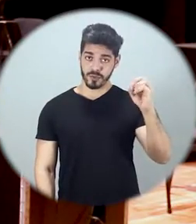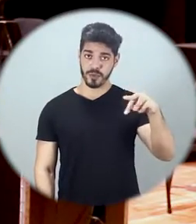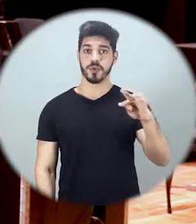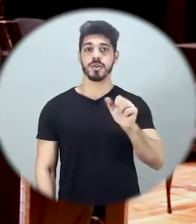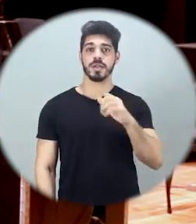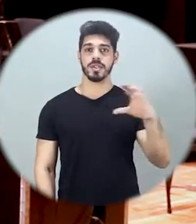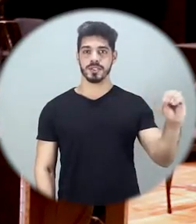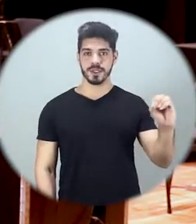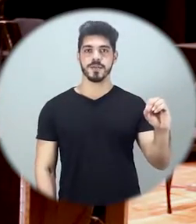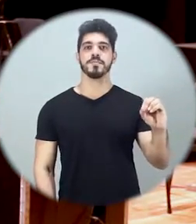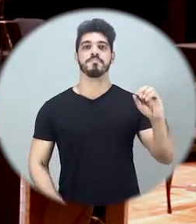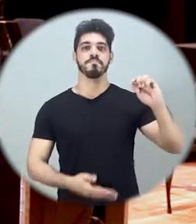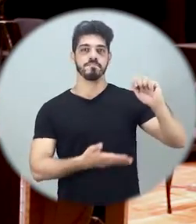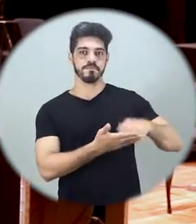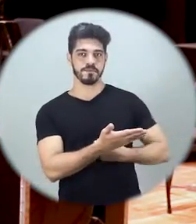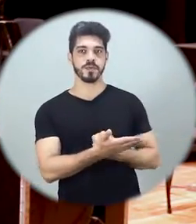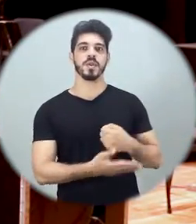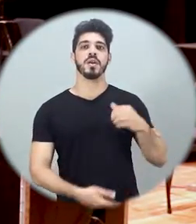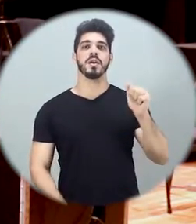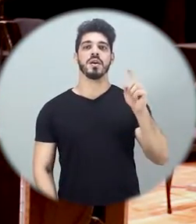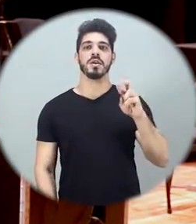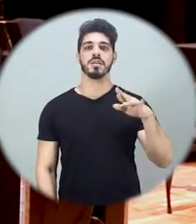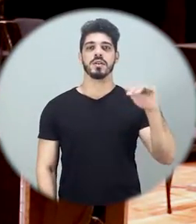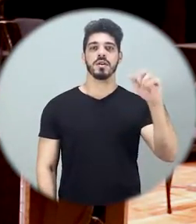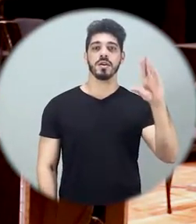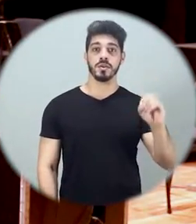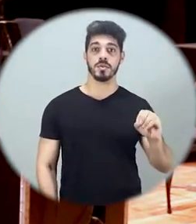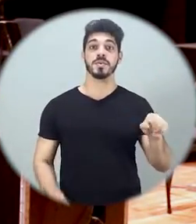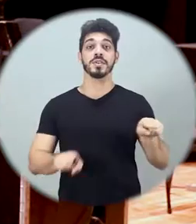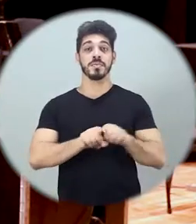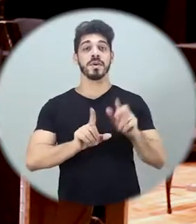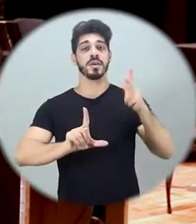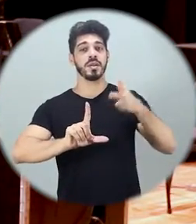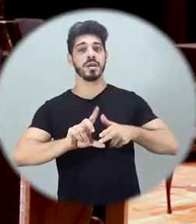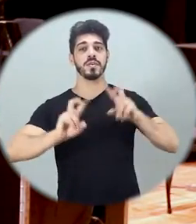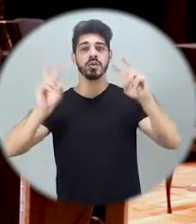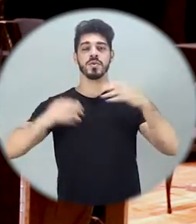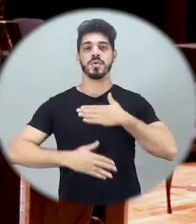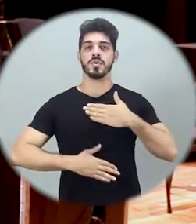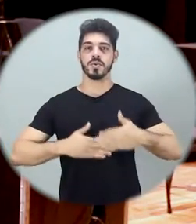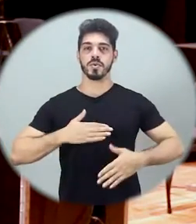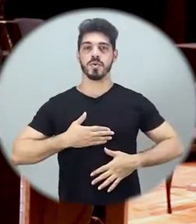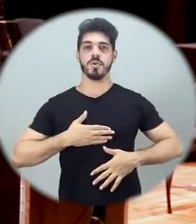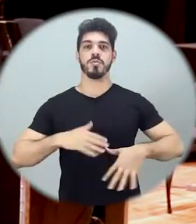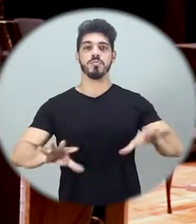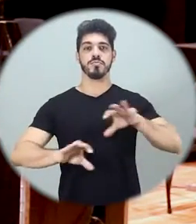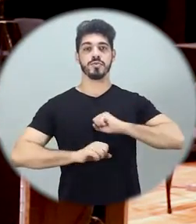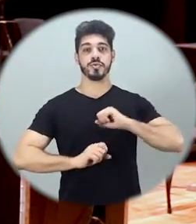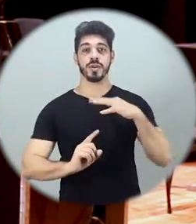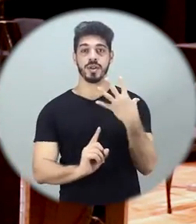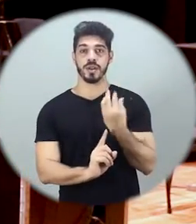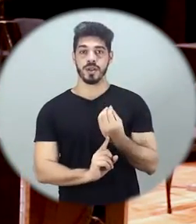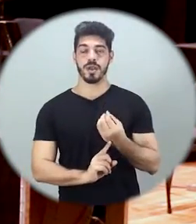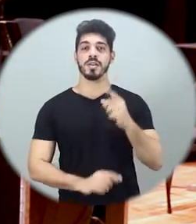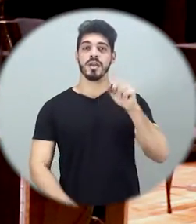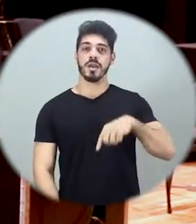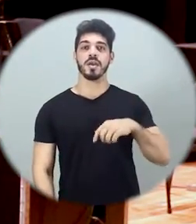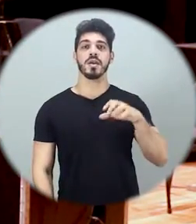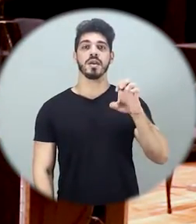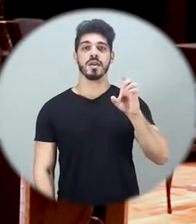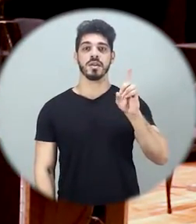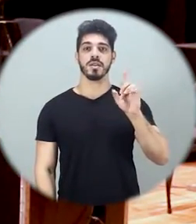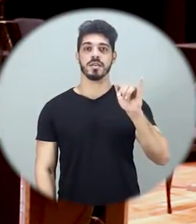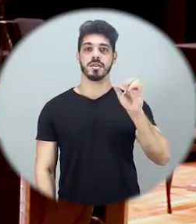Em seguida, a live O Corpo como suporte na obra de arte, com mediação de Edilson Parra e Mariana